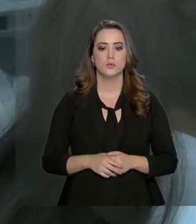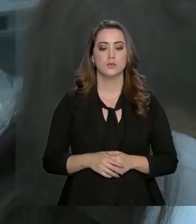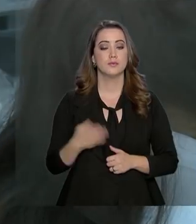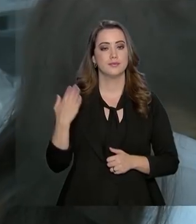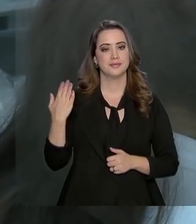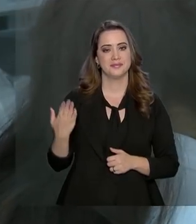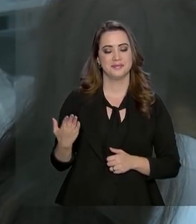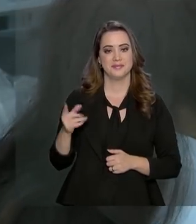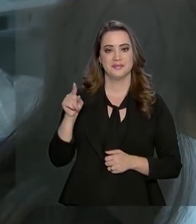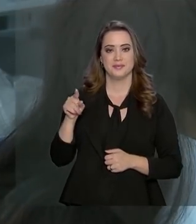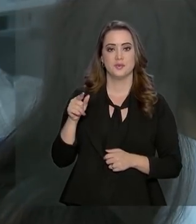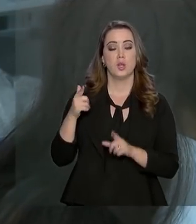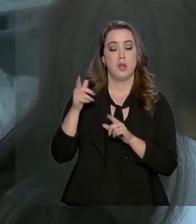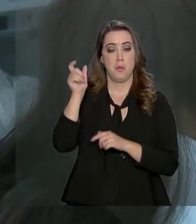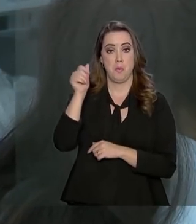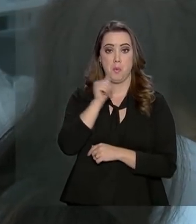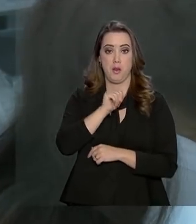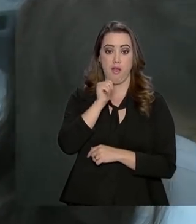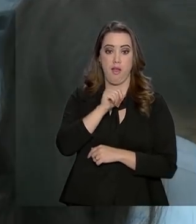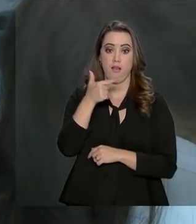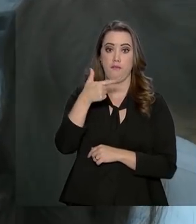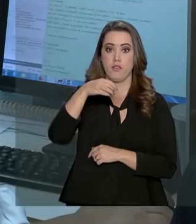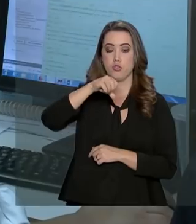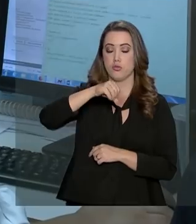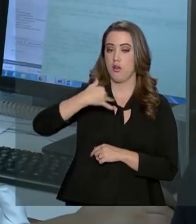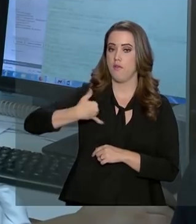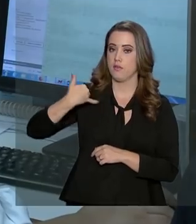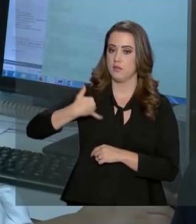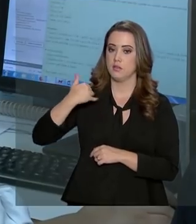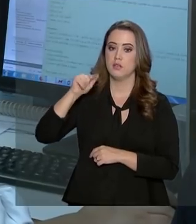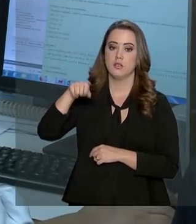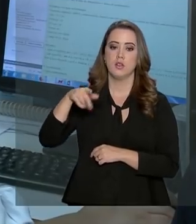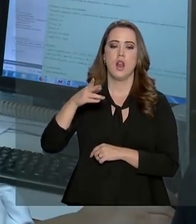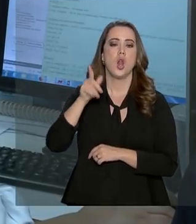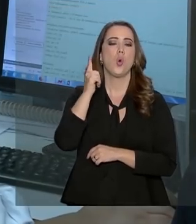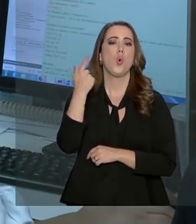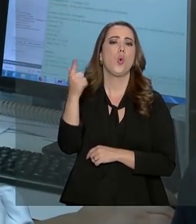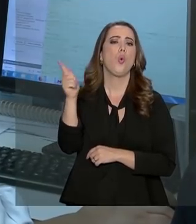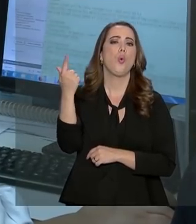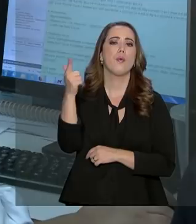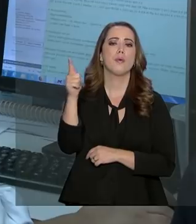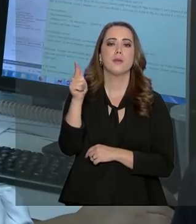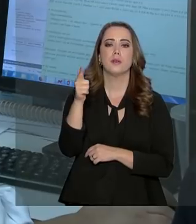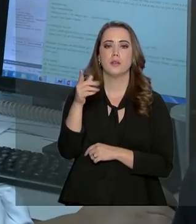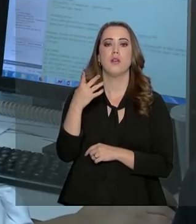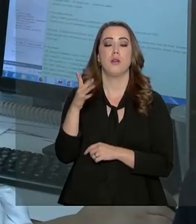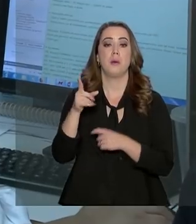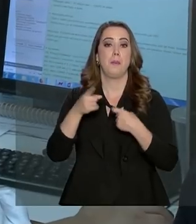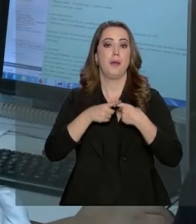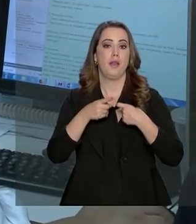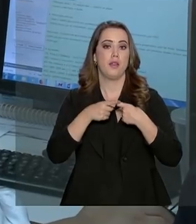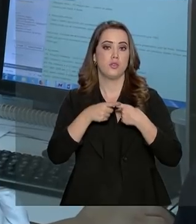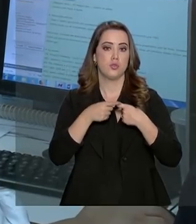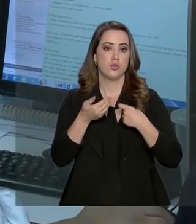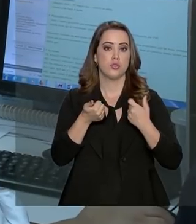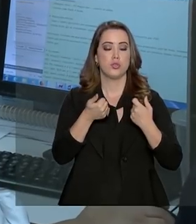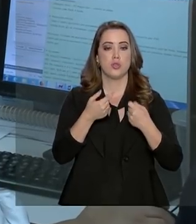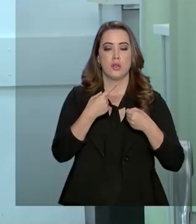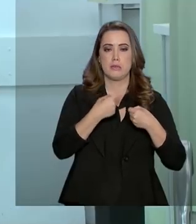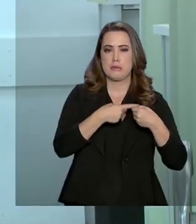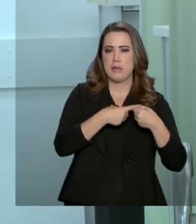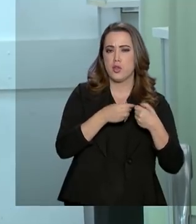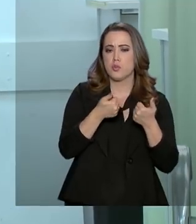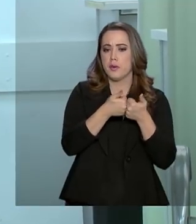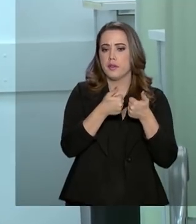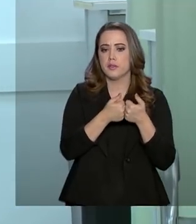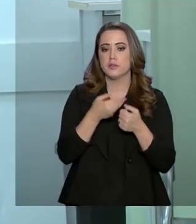Daniele Caiado Dragalzev tem 29 anos. Ela é de Goiânia, se formou em medicina em Anápolis, cidade vizinha,